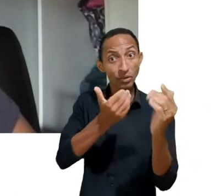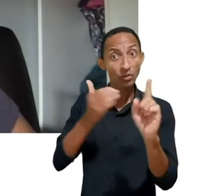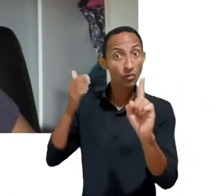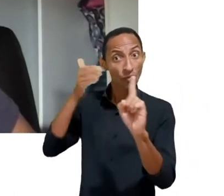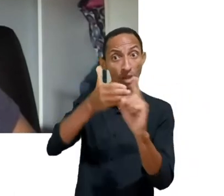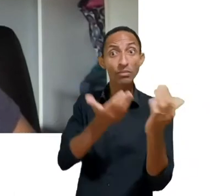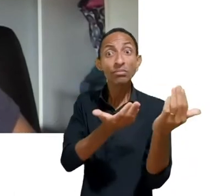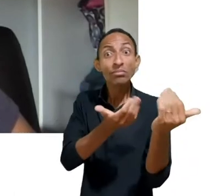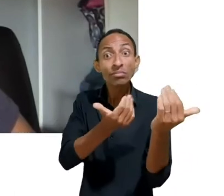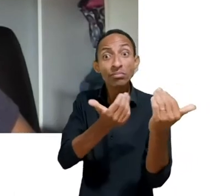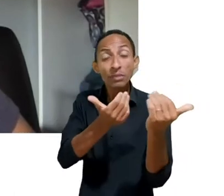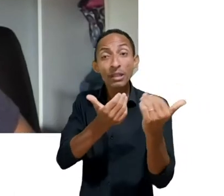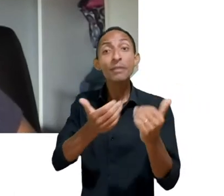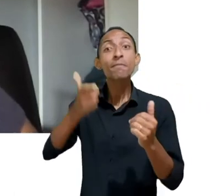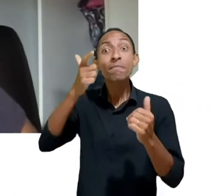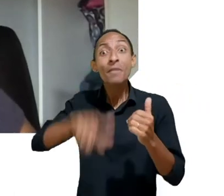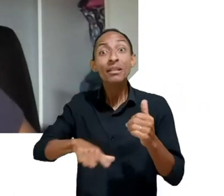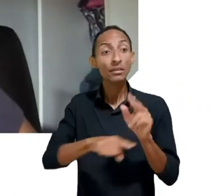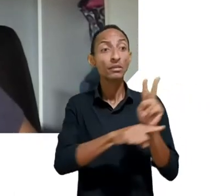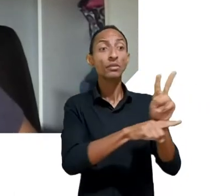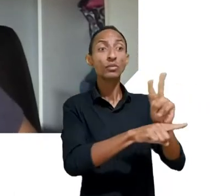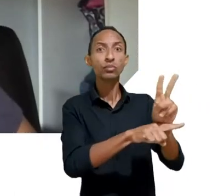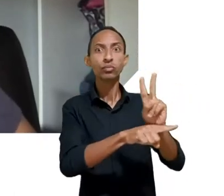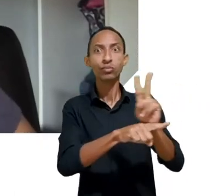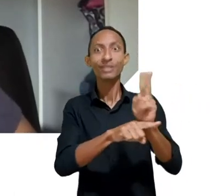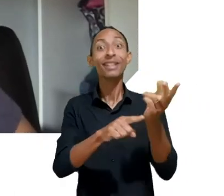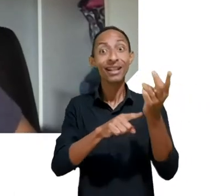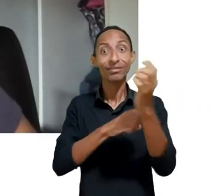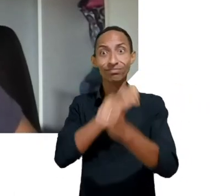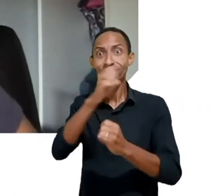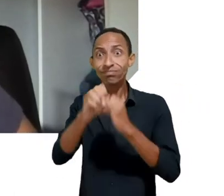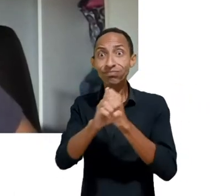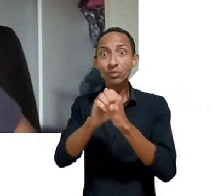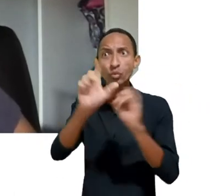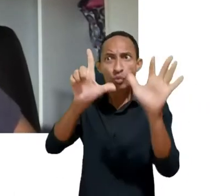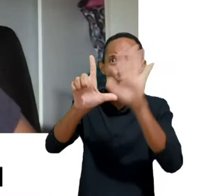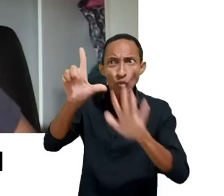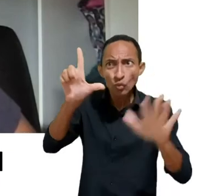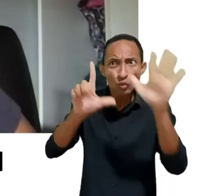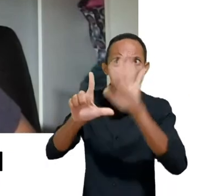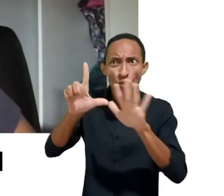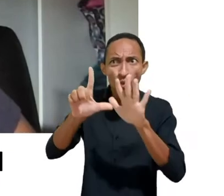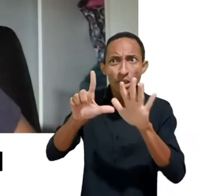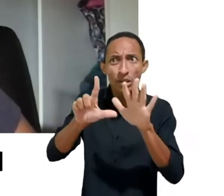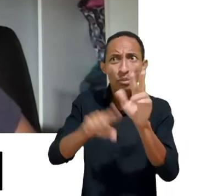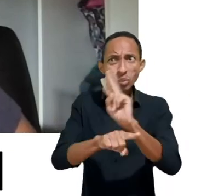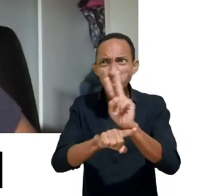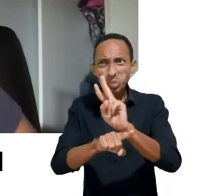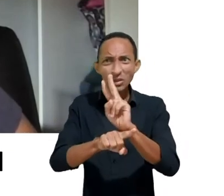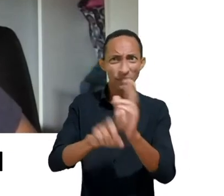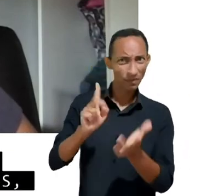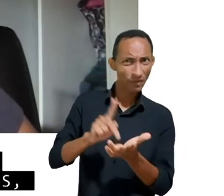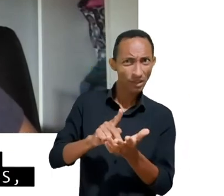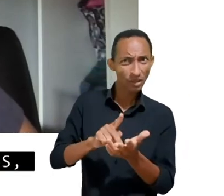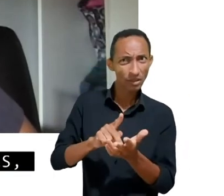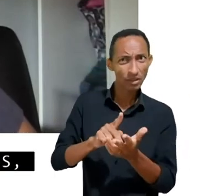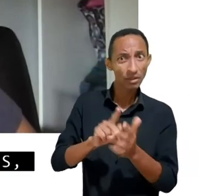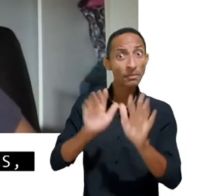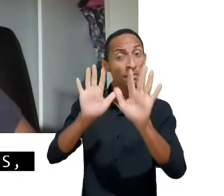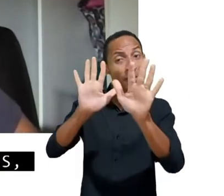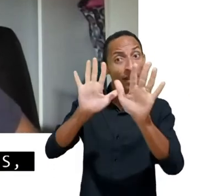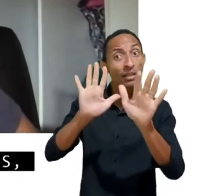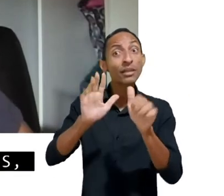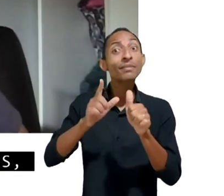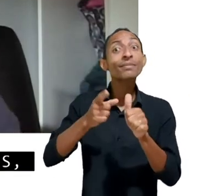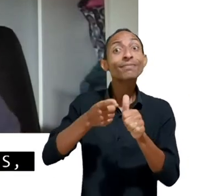mais vigilância online para as crianças. E o que não é verdade. Ao contrário, gente precisa ter ambientes melhores para